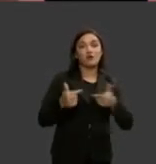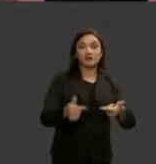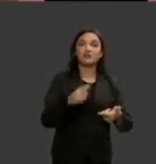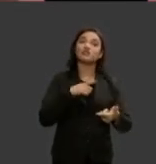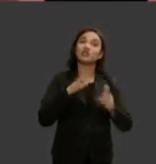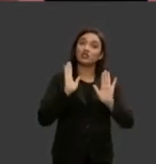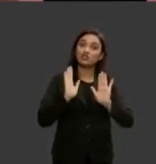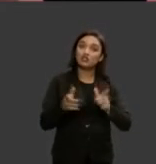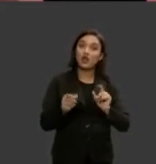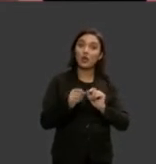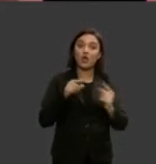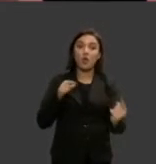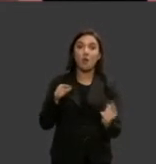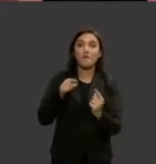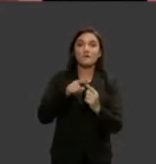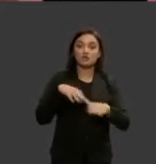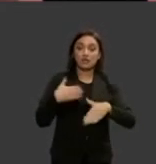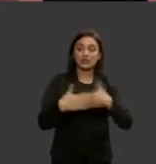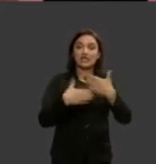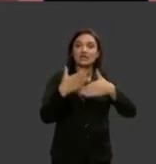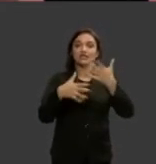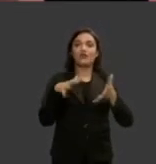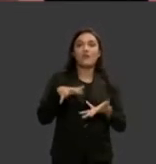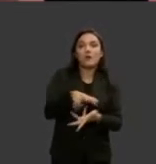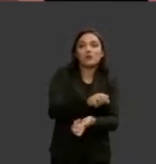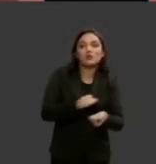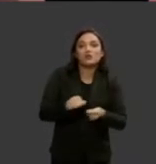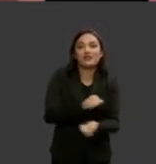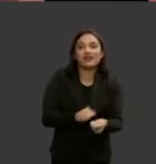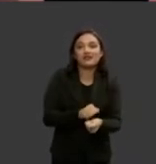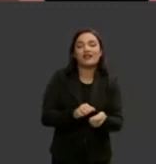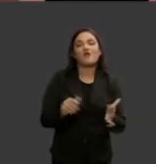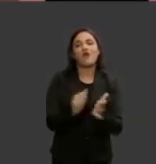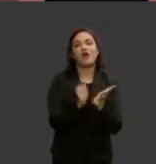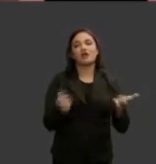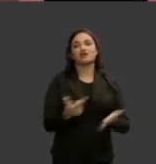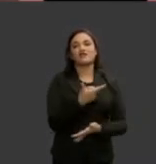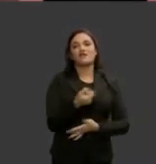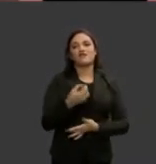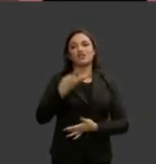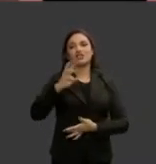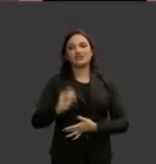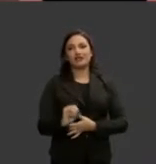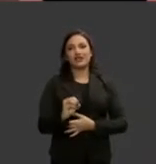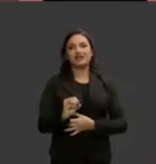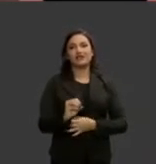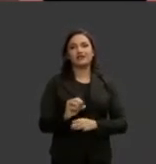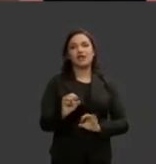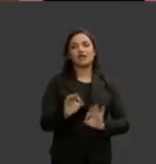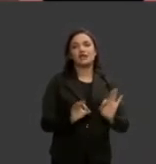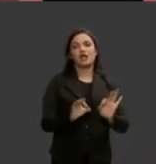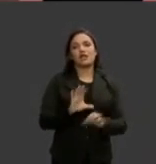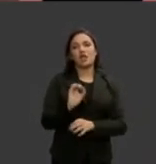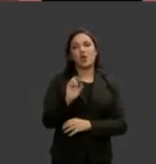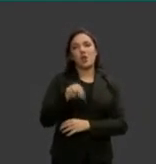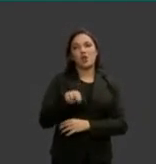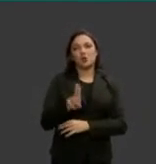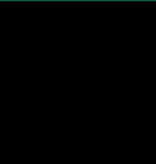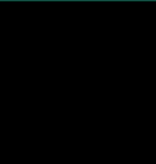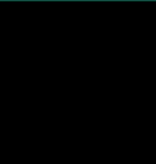está engajada nos objetivos de desenvolvimento sustentável da agenda 2030 da Organização das Nações Unidas